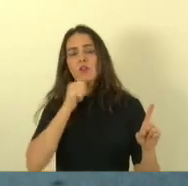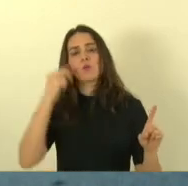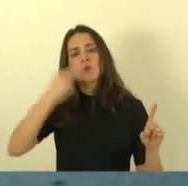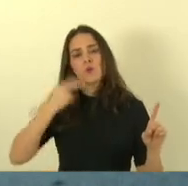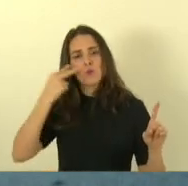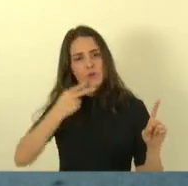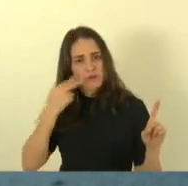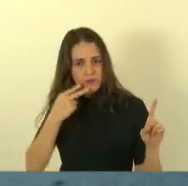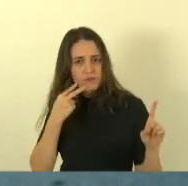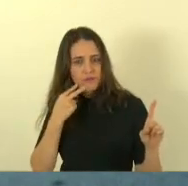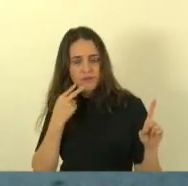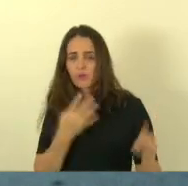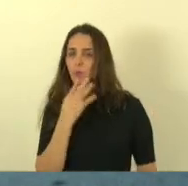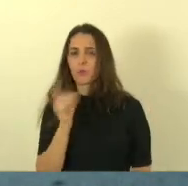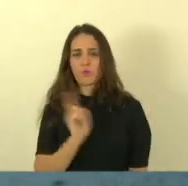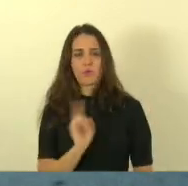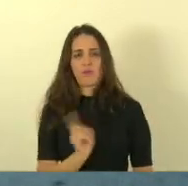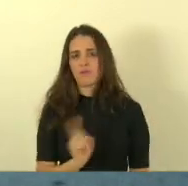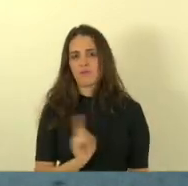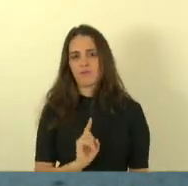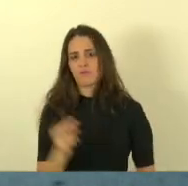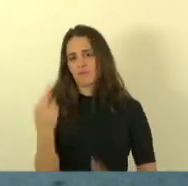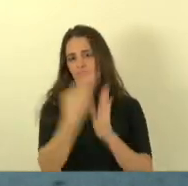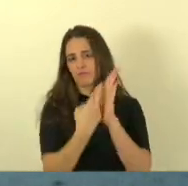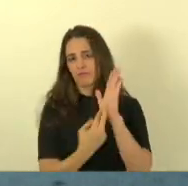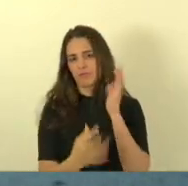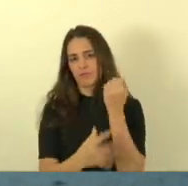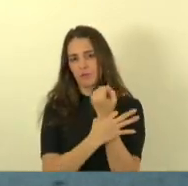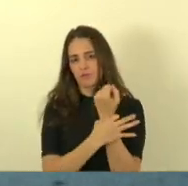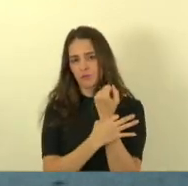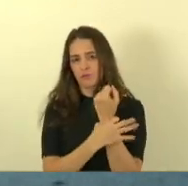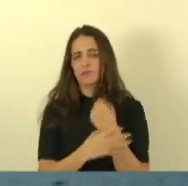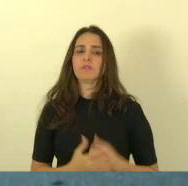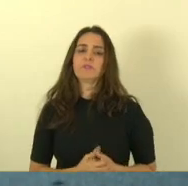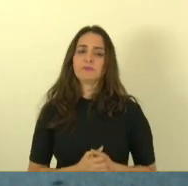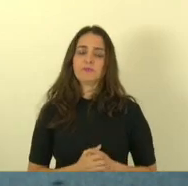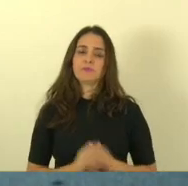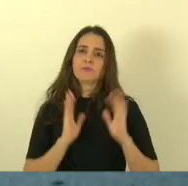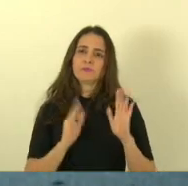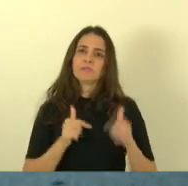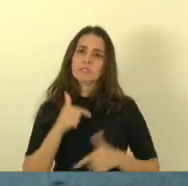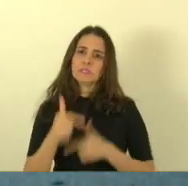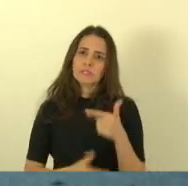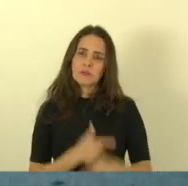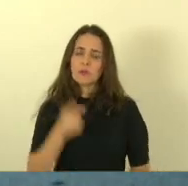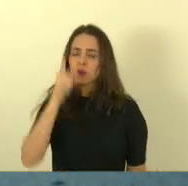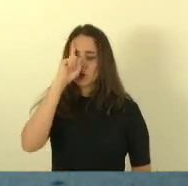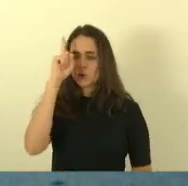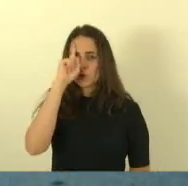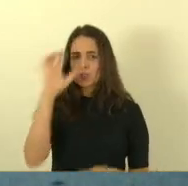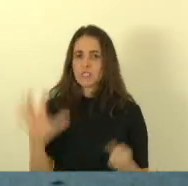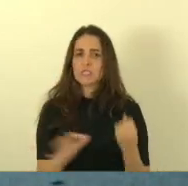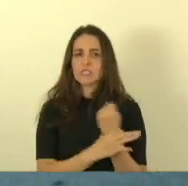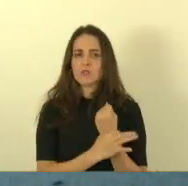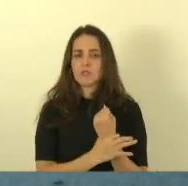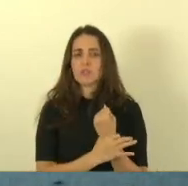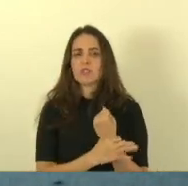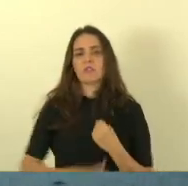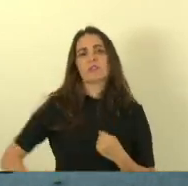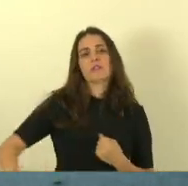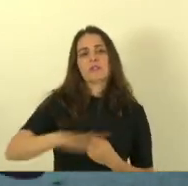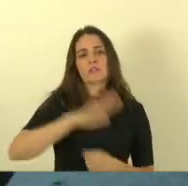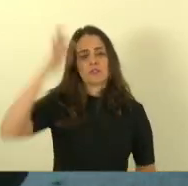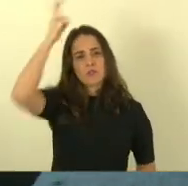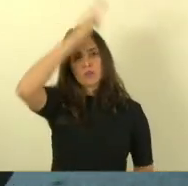segurança como a senhora conhece como a senhora trabalhou e trabalha atualmente diuturnamente pela segurança pública do nosso estado do Espírito Santo